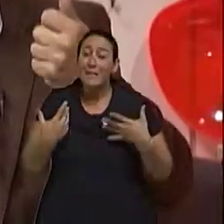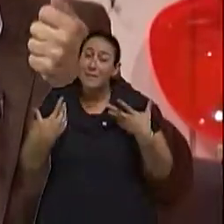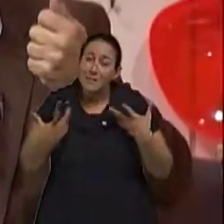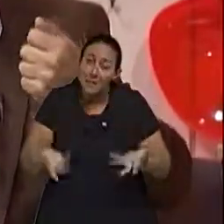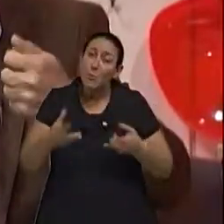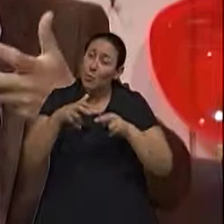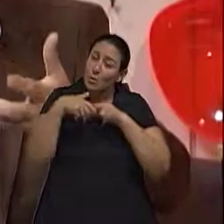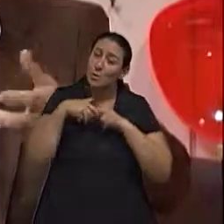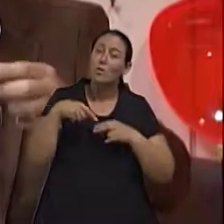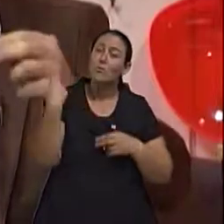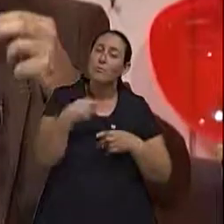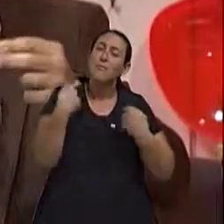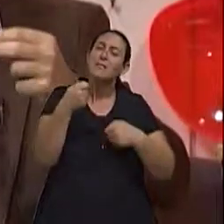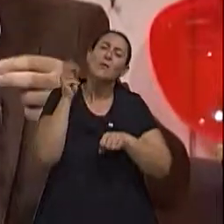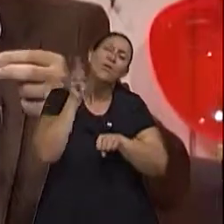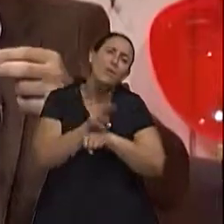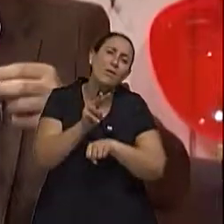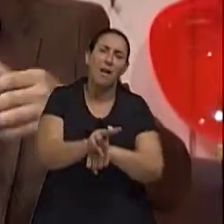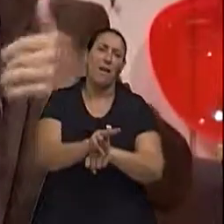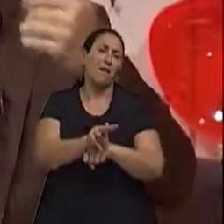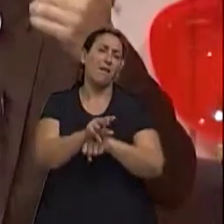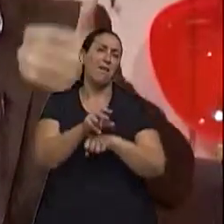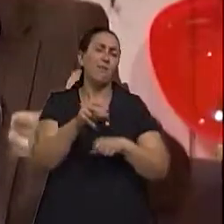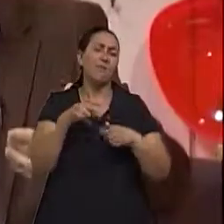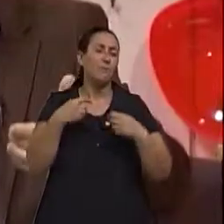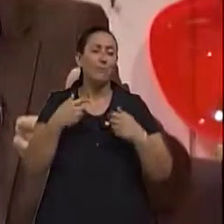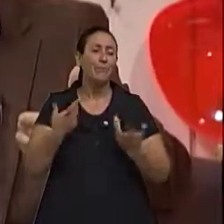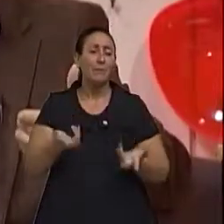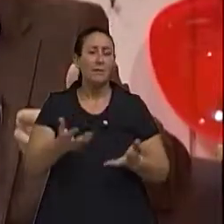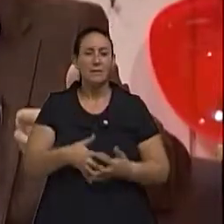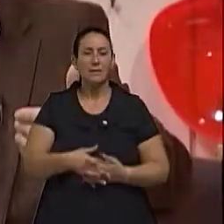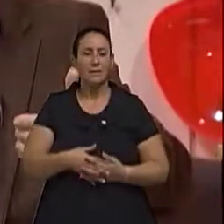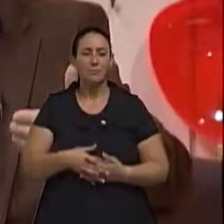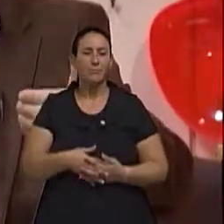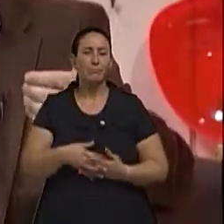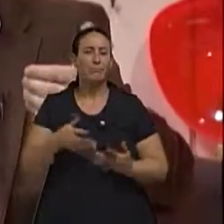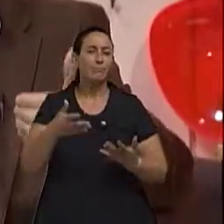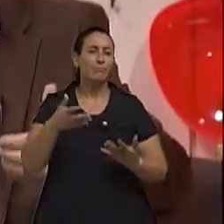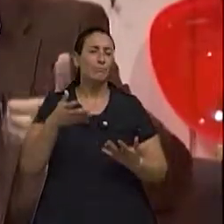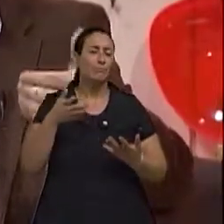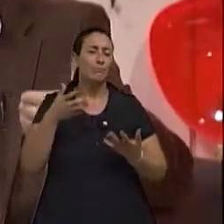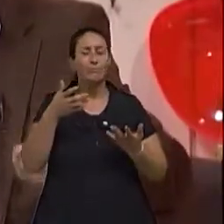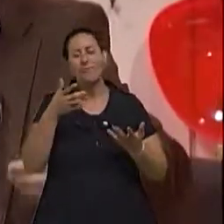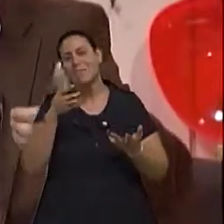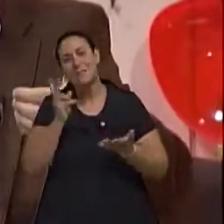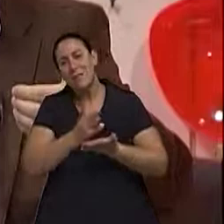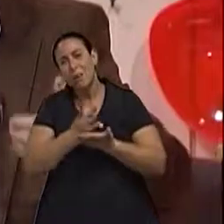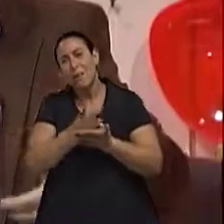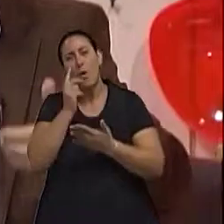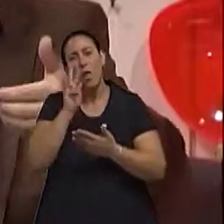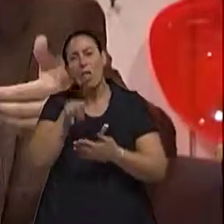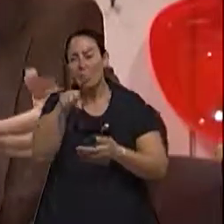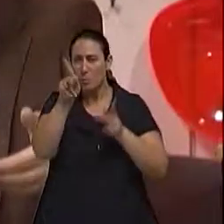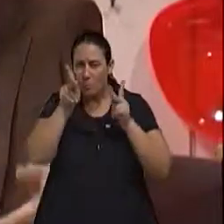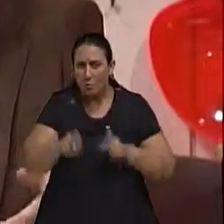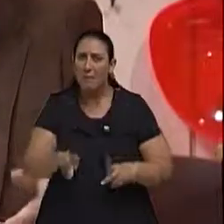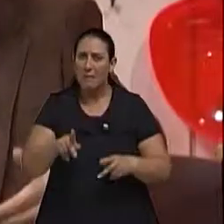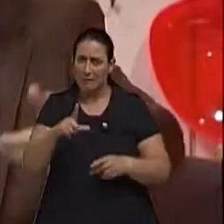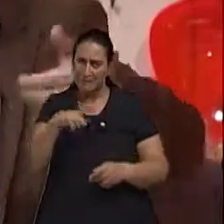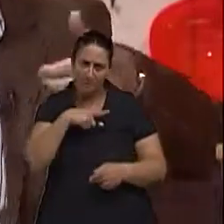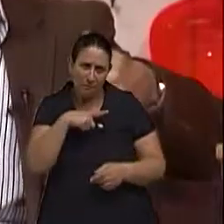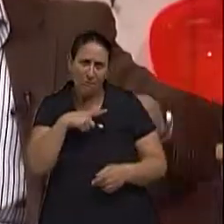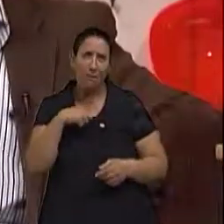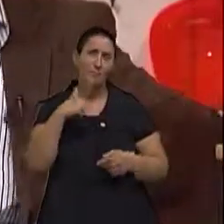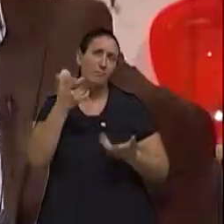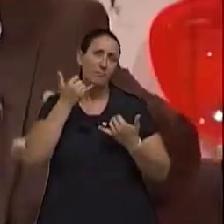tem que ter um certo cuidado na divulgação. Principalmente, né? Sempre mostrar que as pessoas que cometeram